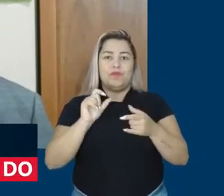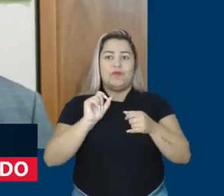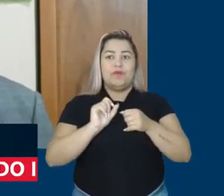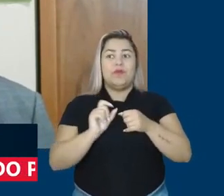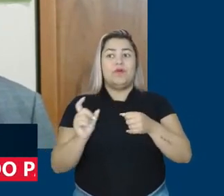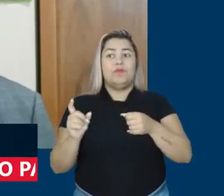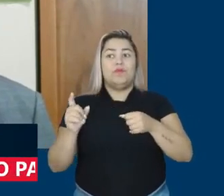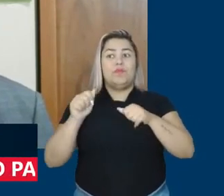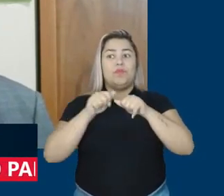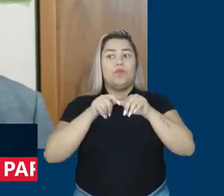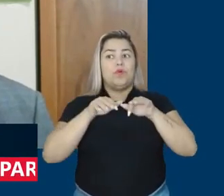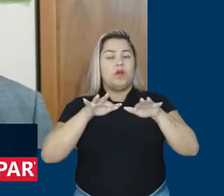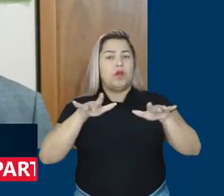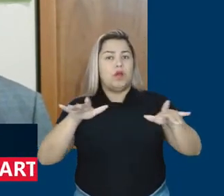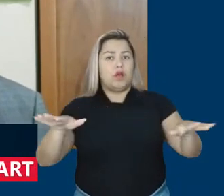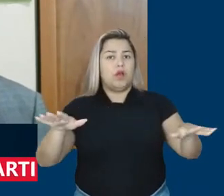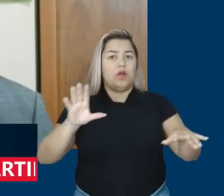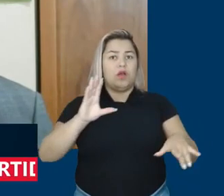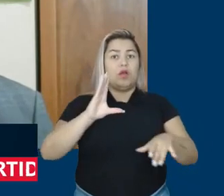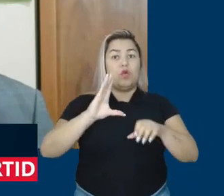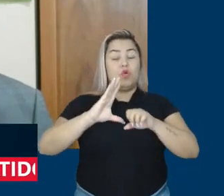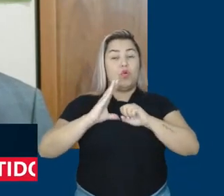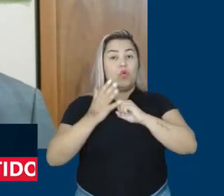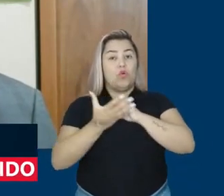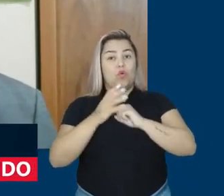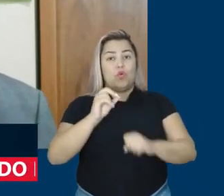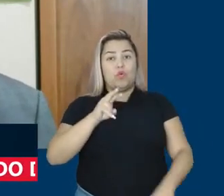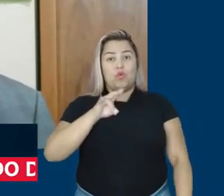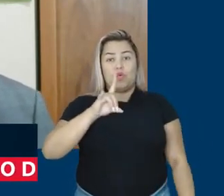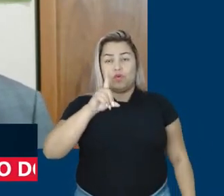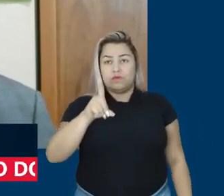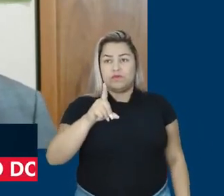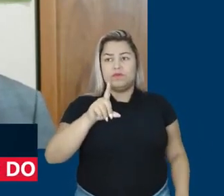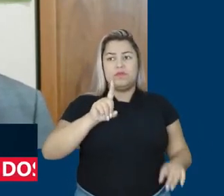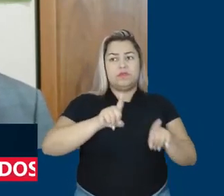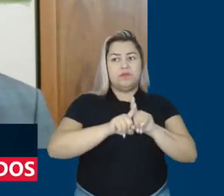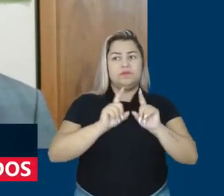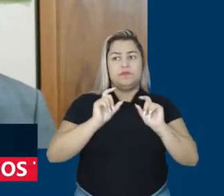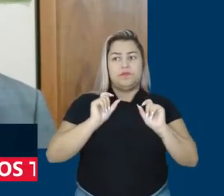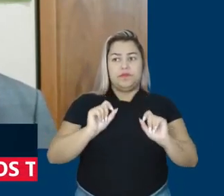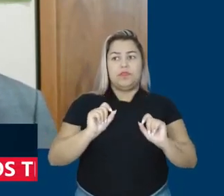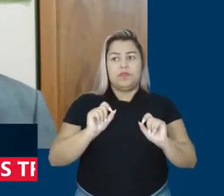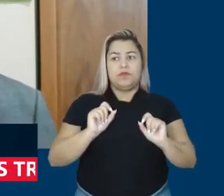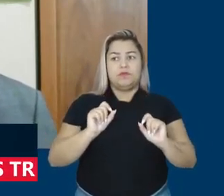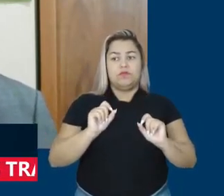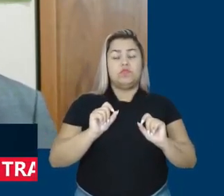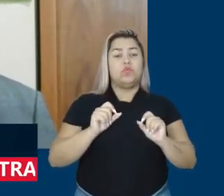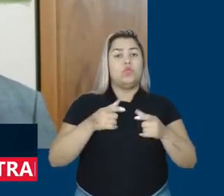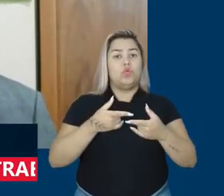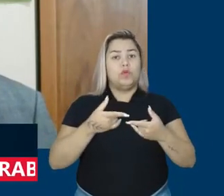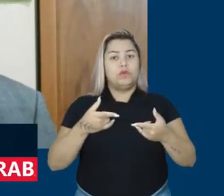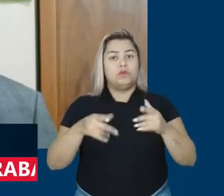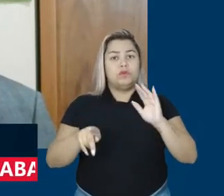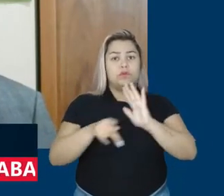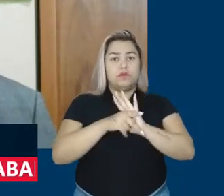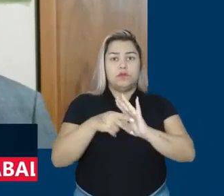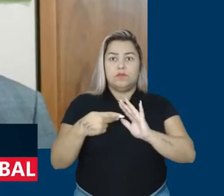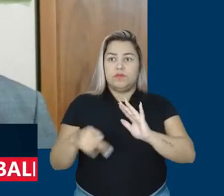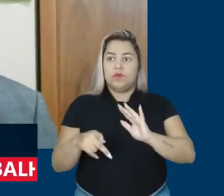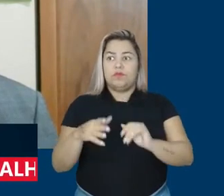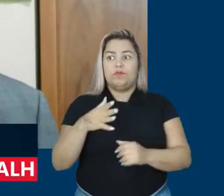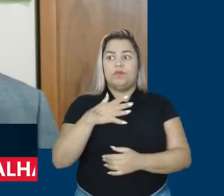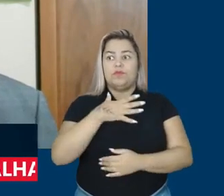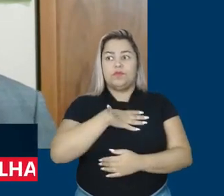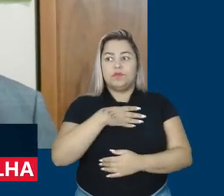para espalhar a Covid por aí afora, e falsifica o cartão de vacina da própria filha de